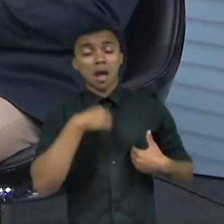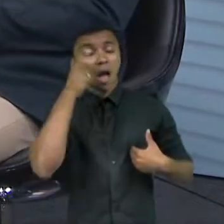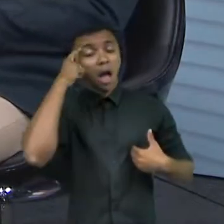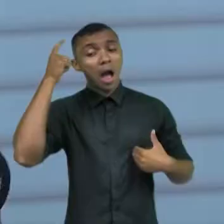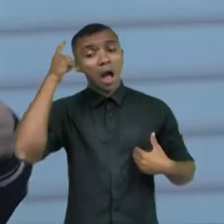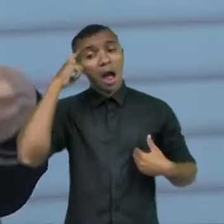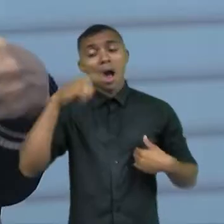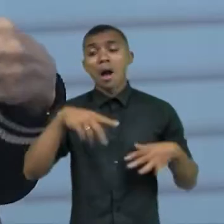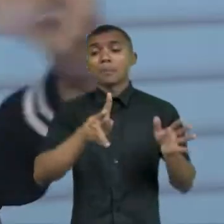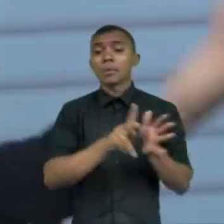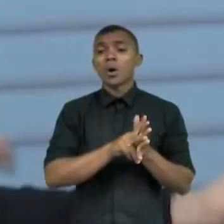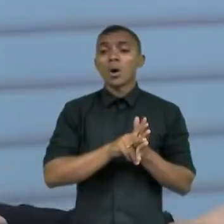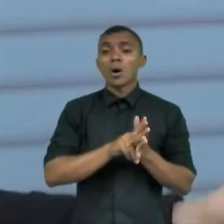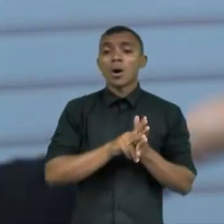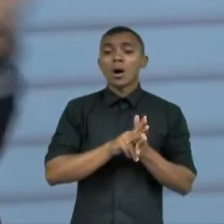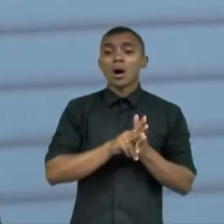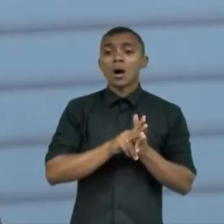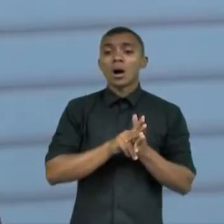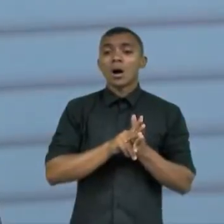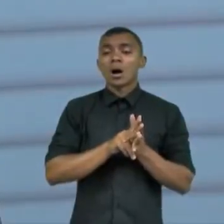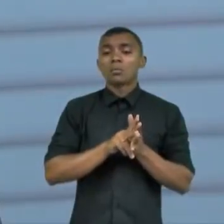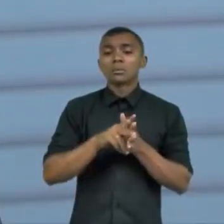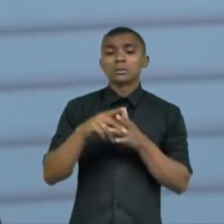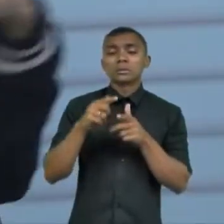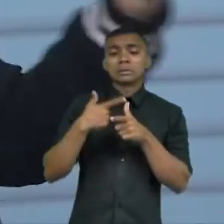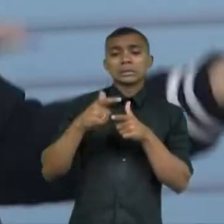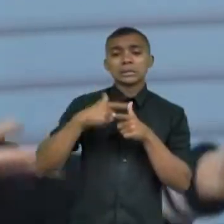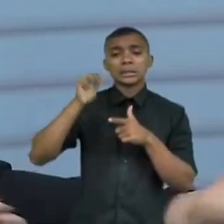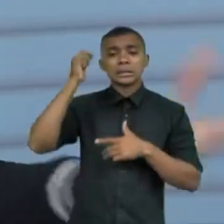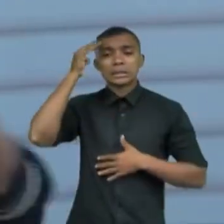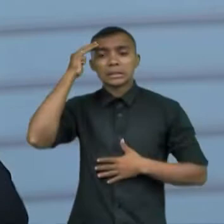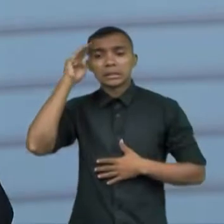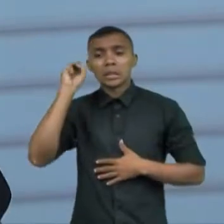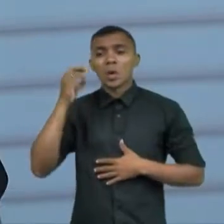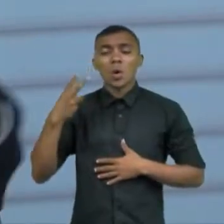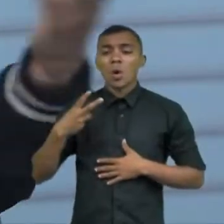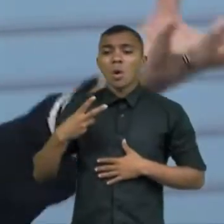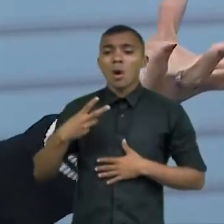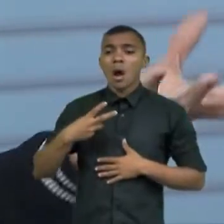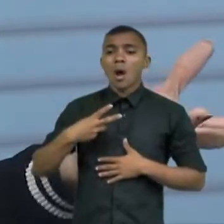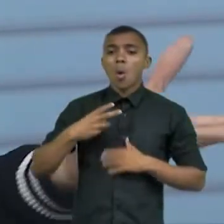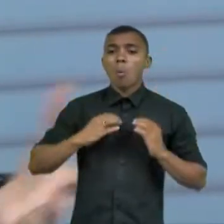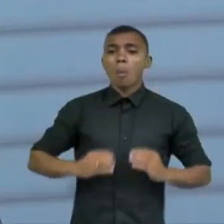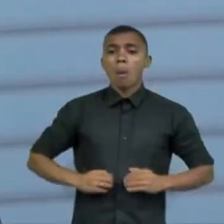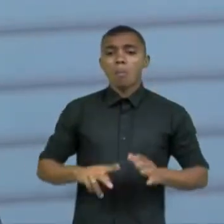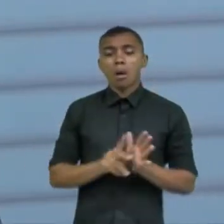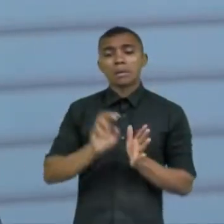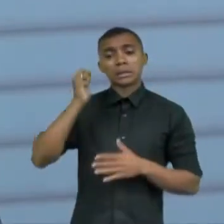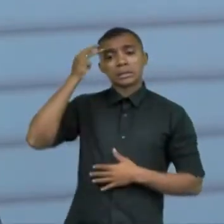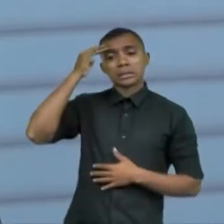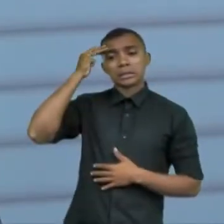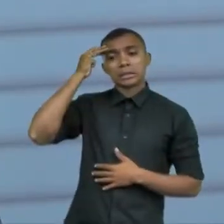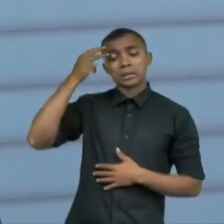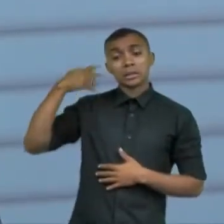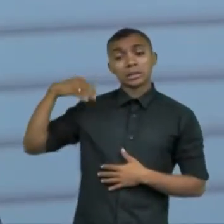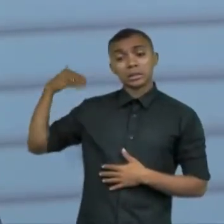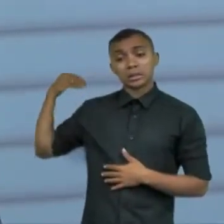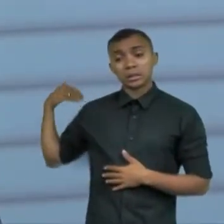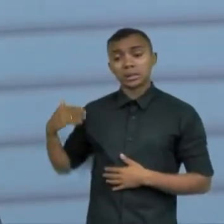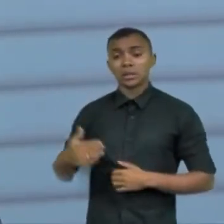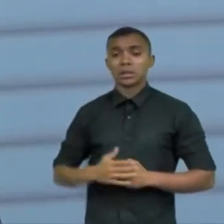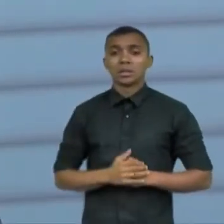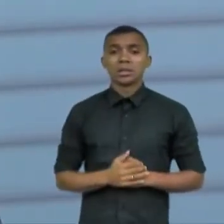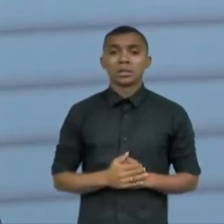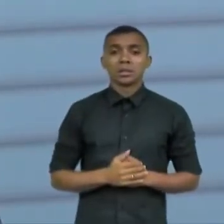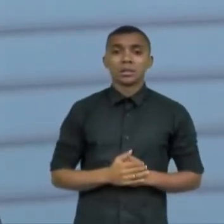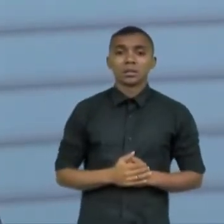alteração da esquizofrenia por exemplo um comportamento esquizofrênico autístico como eles falavam antes eu trago um pouco sobre esse